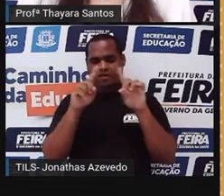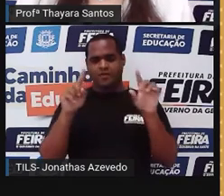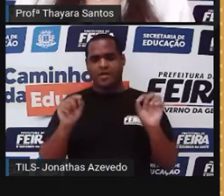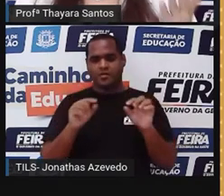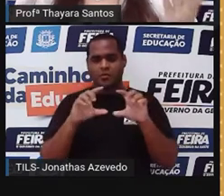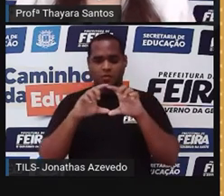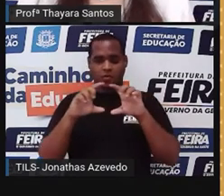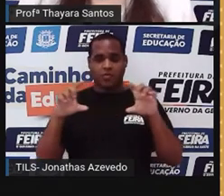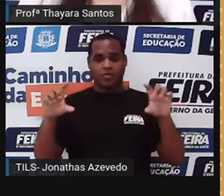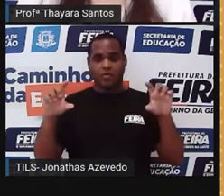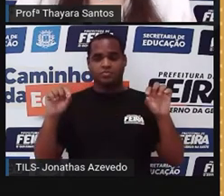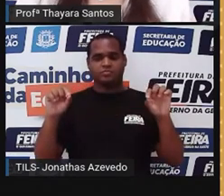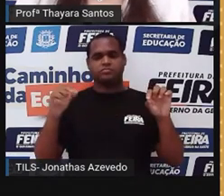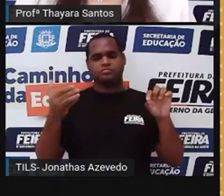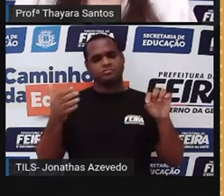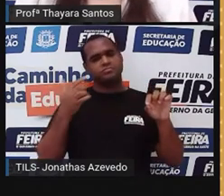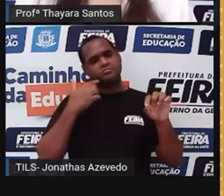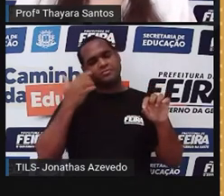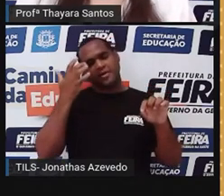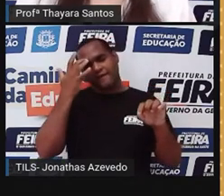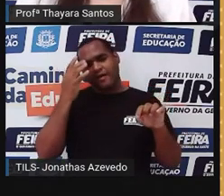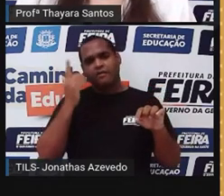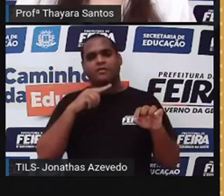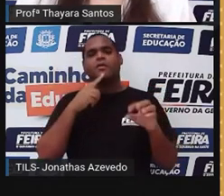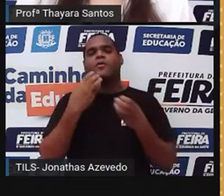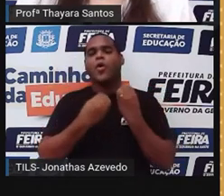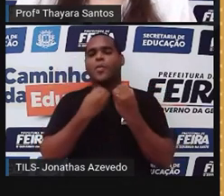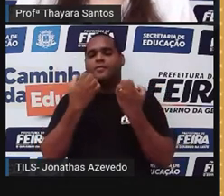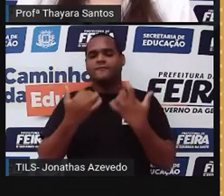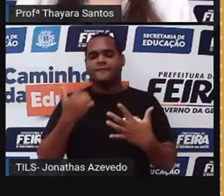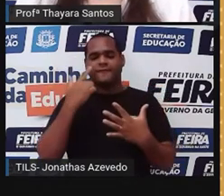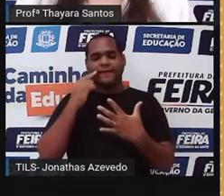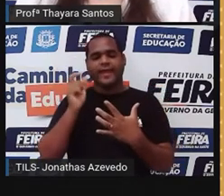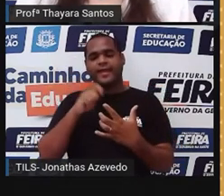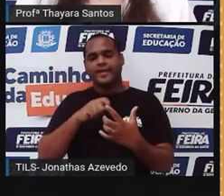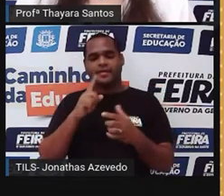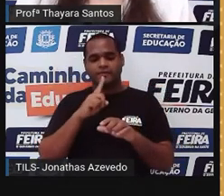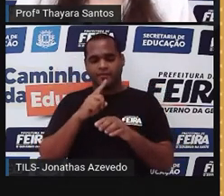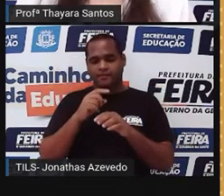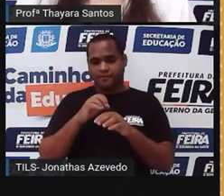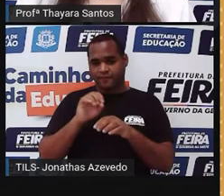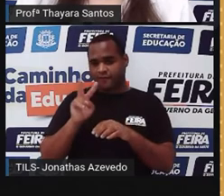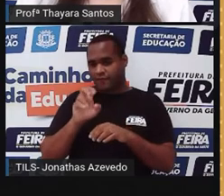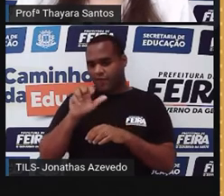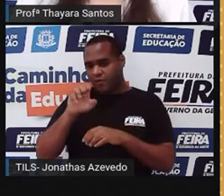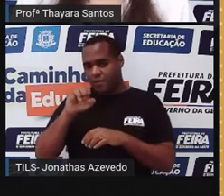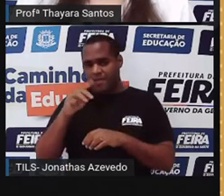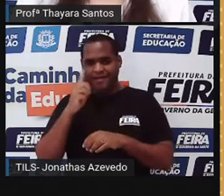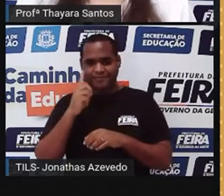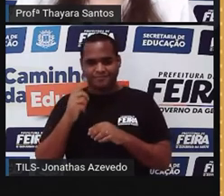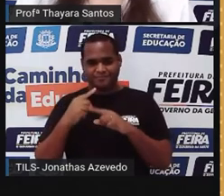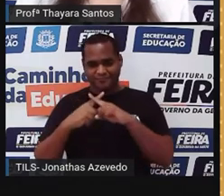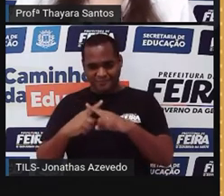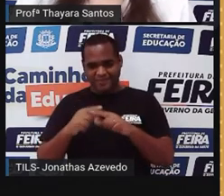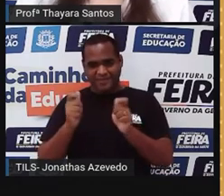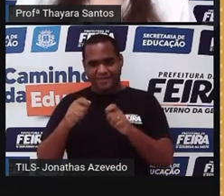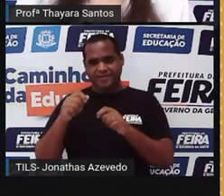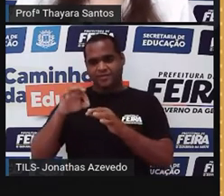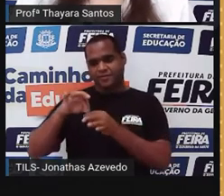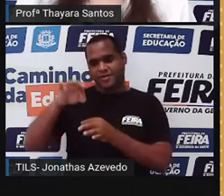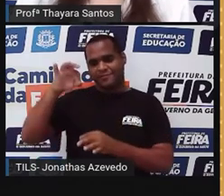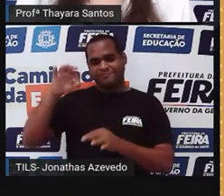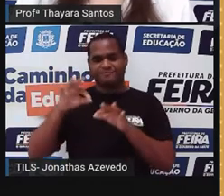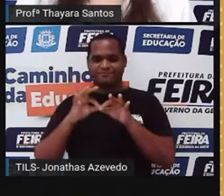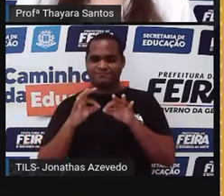retangular, é muito mais fácil, porque para a gente descobrir o volume dele, é só a gente multiplicar a largura vezes a